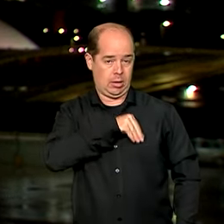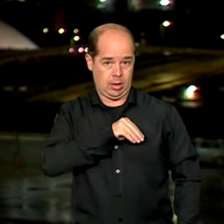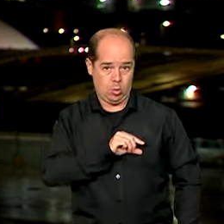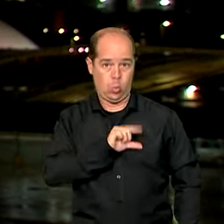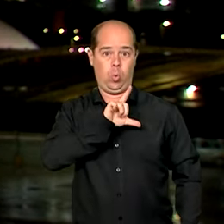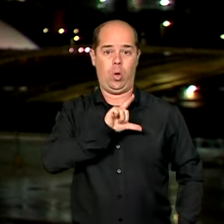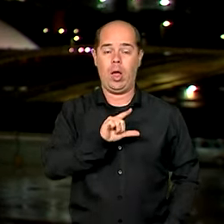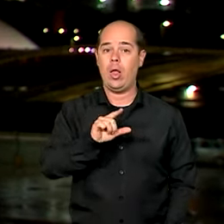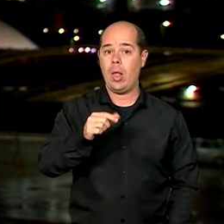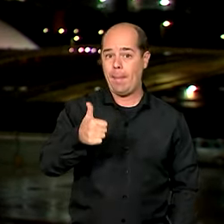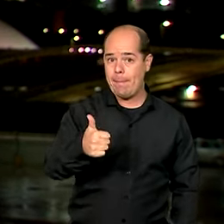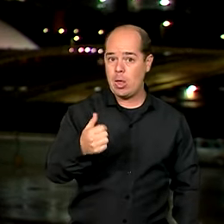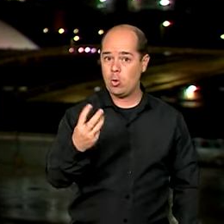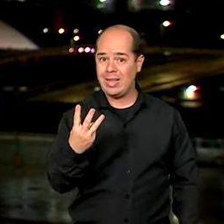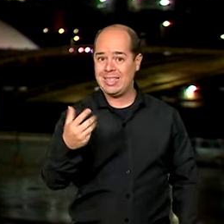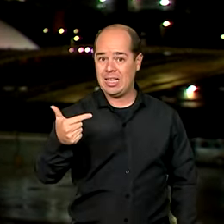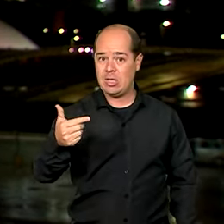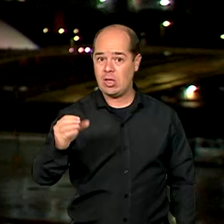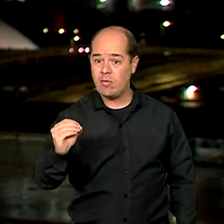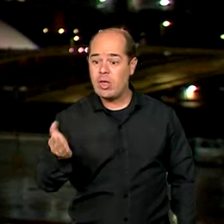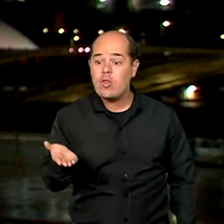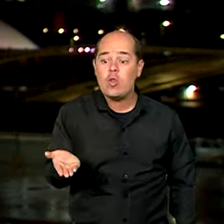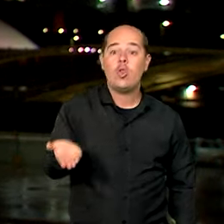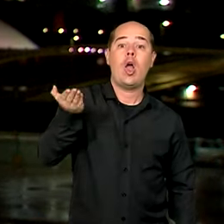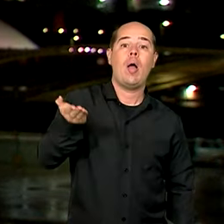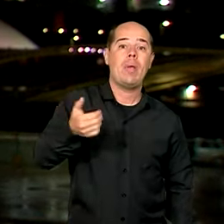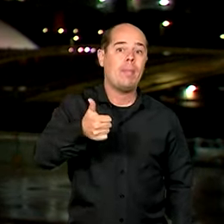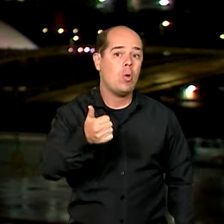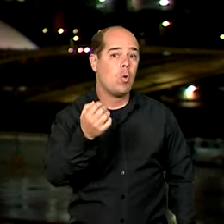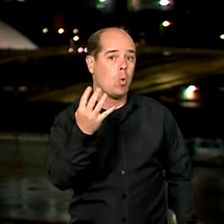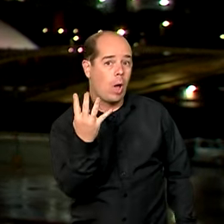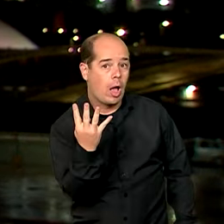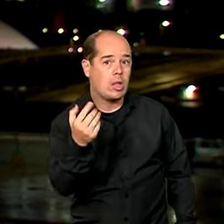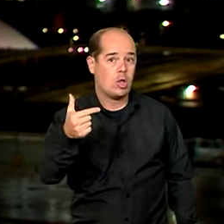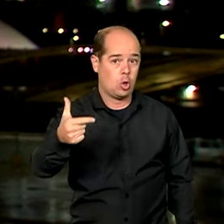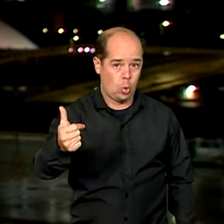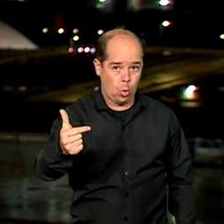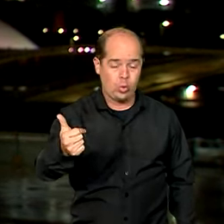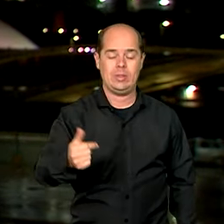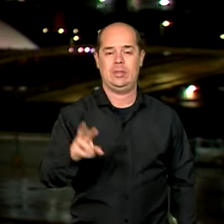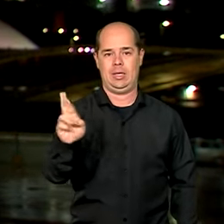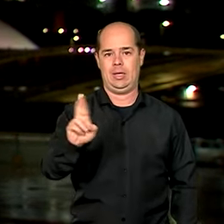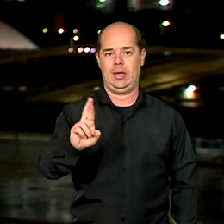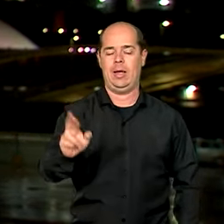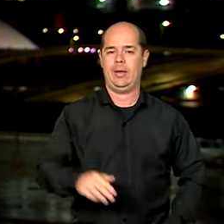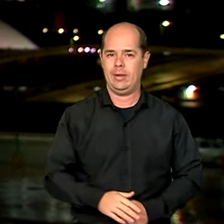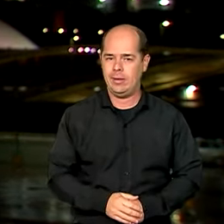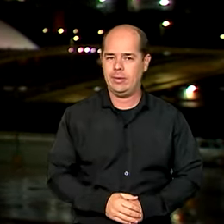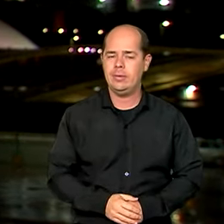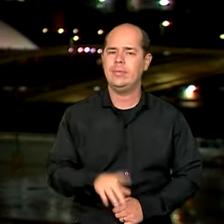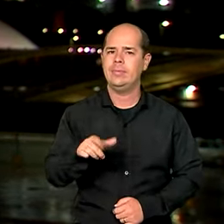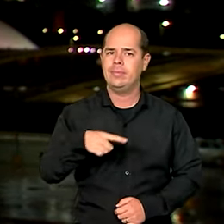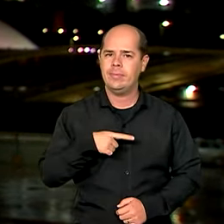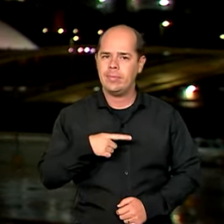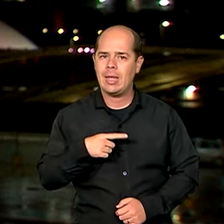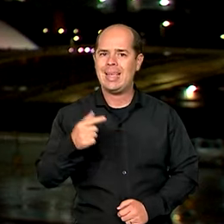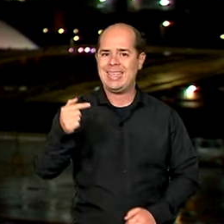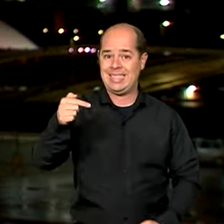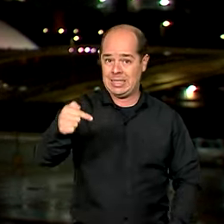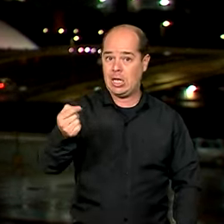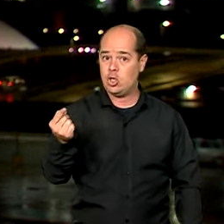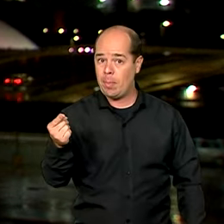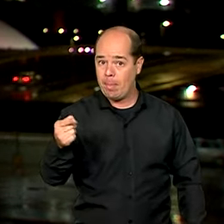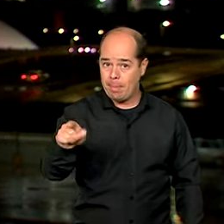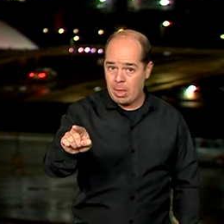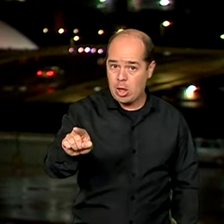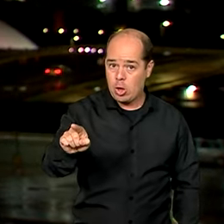.320 para R 1.412. No total, foram acolhidas 7.900